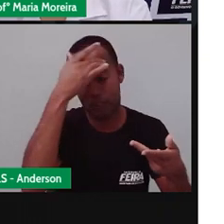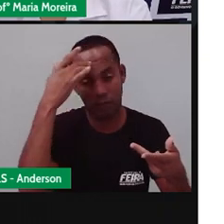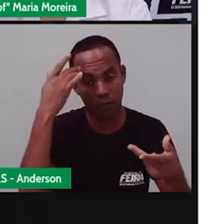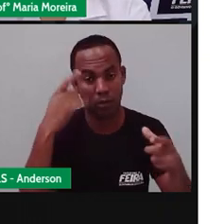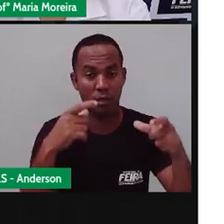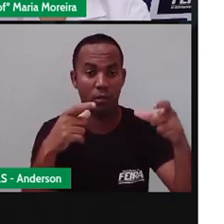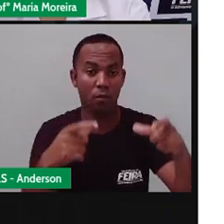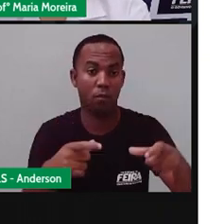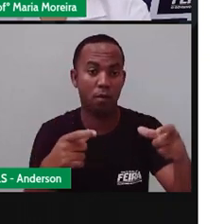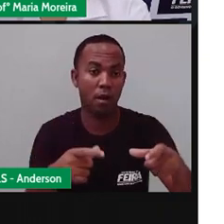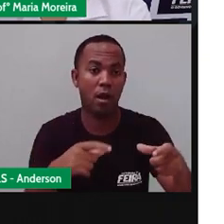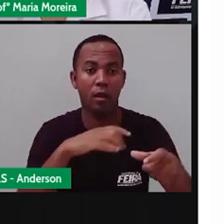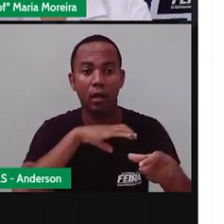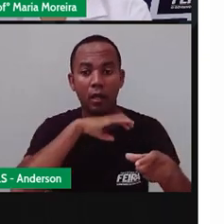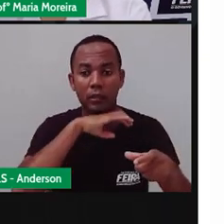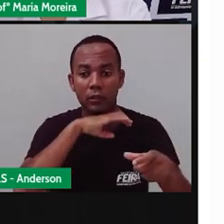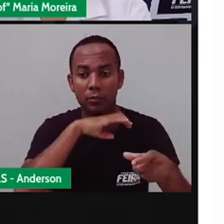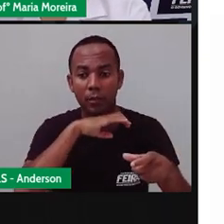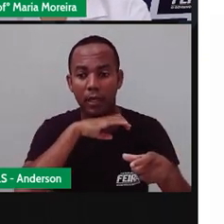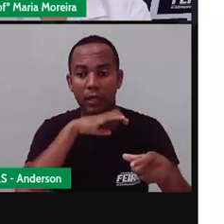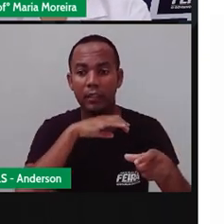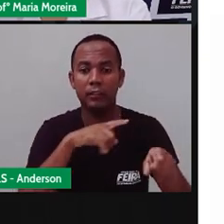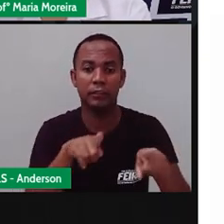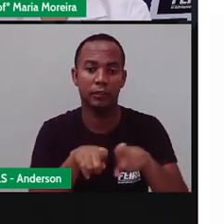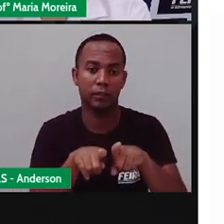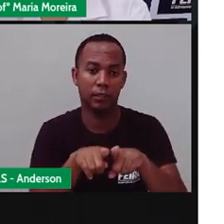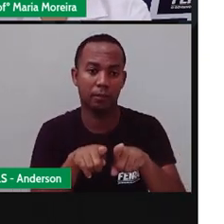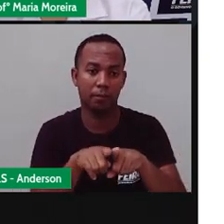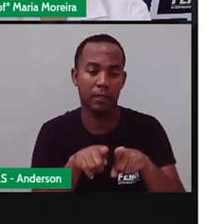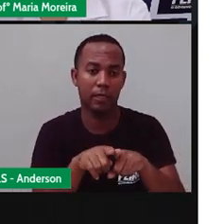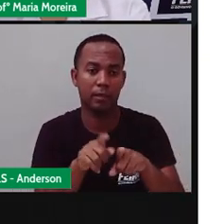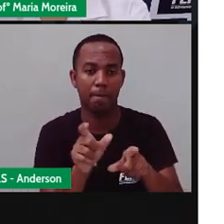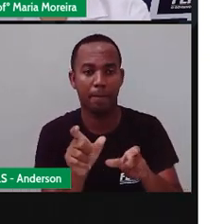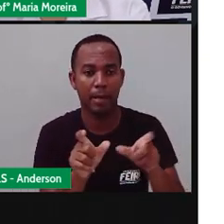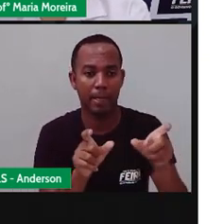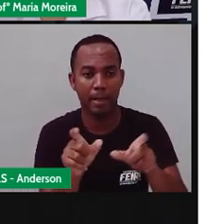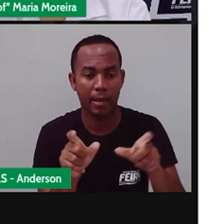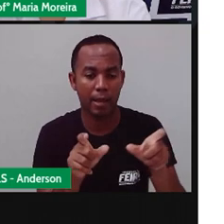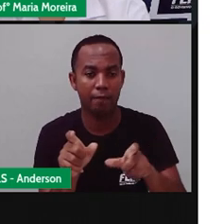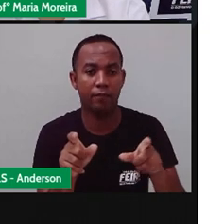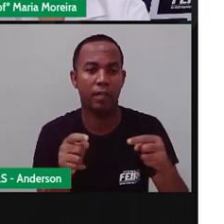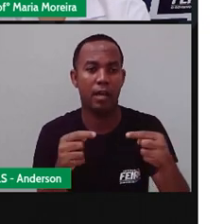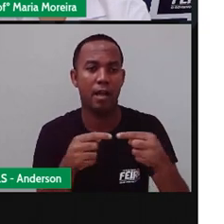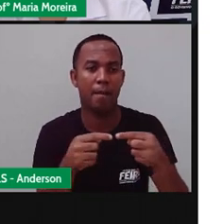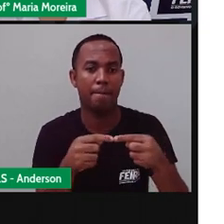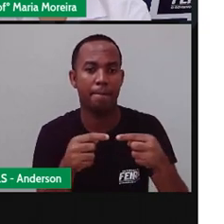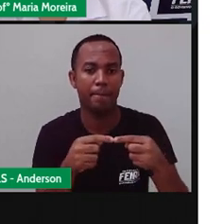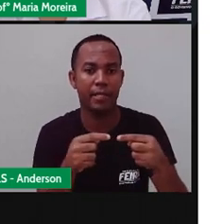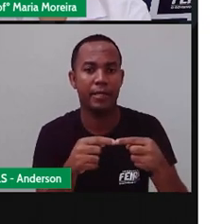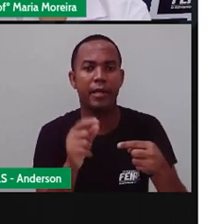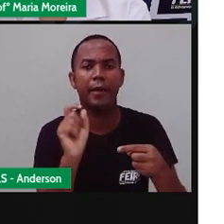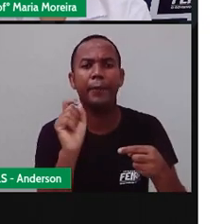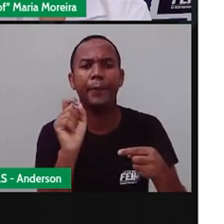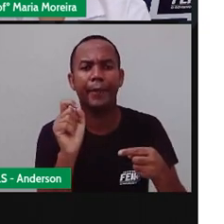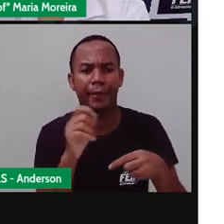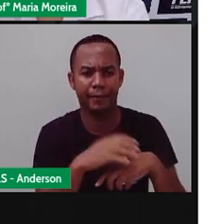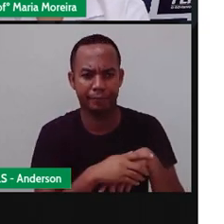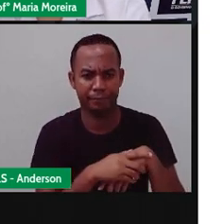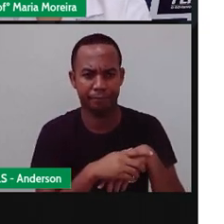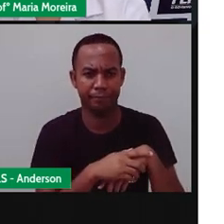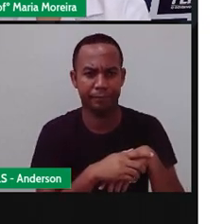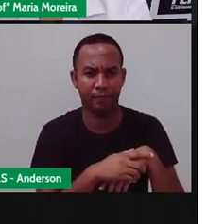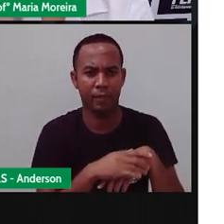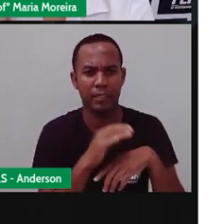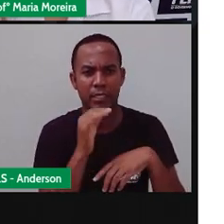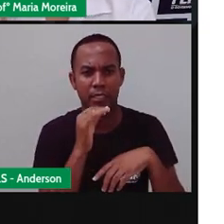animais, plantas. Essa palavra é o quê? O substantivo. Então,